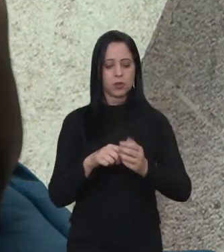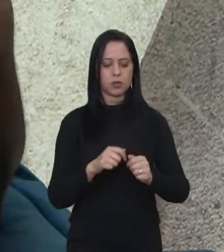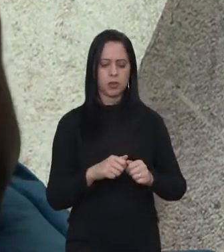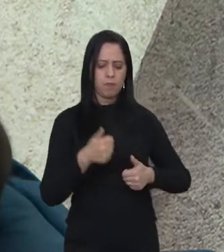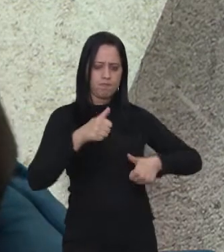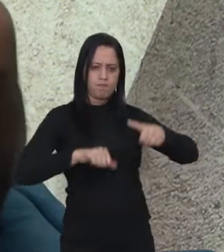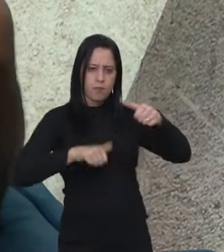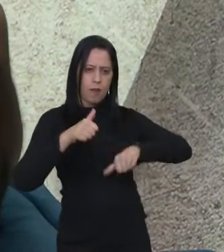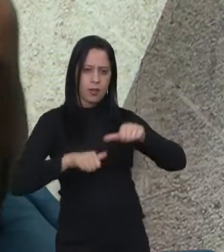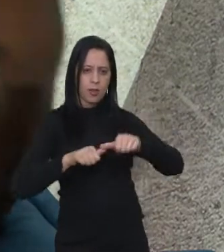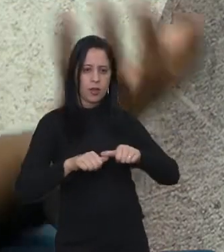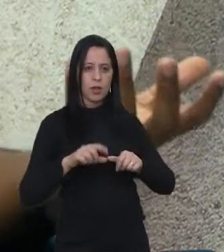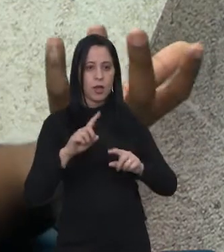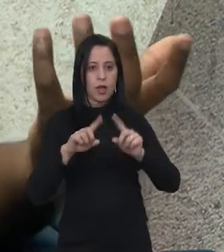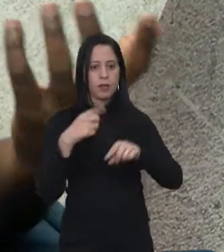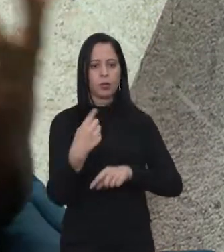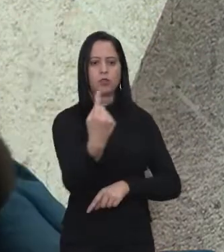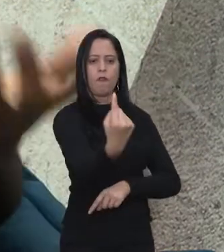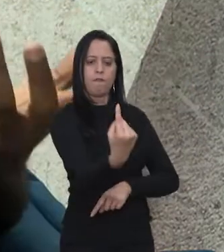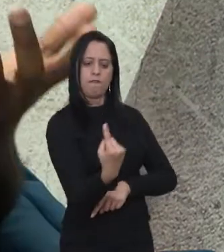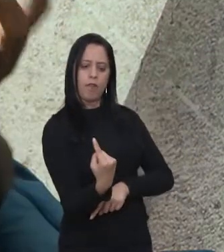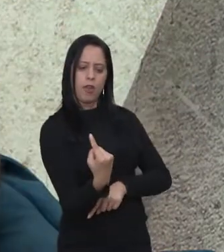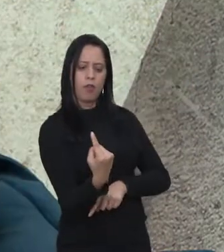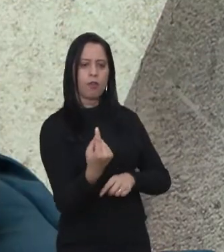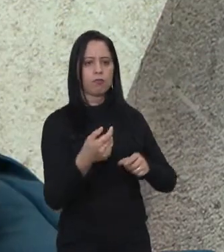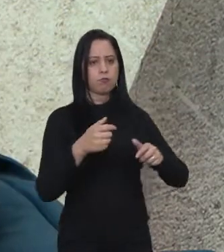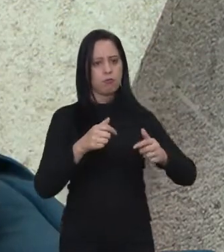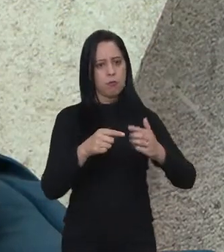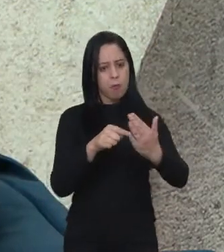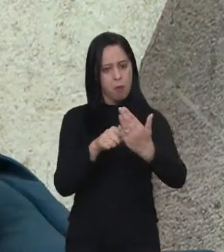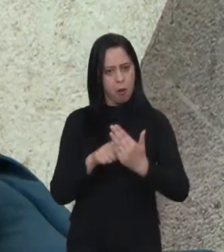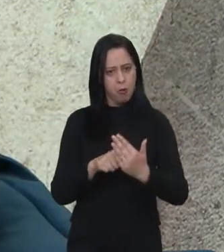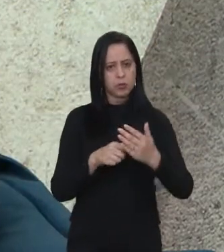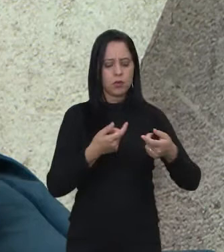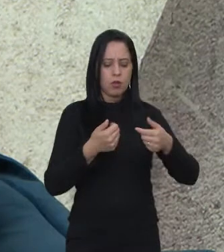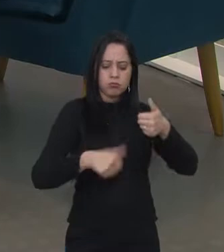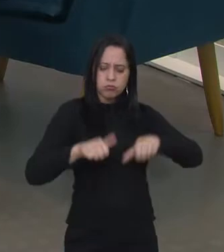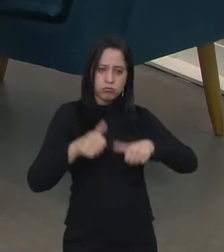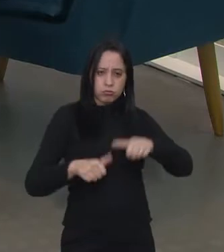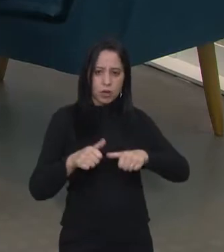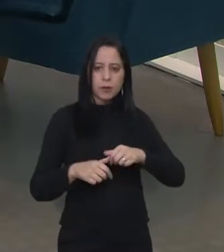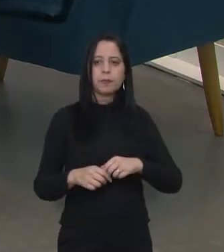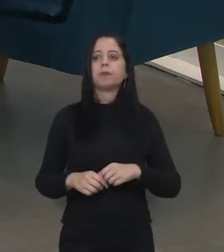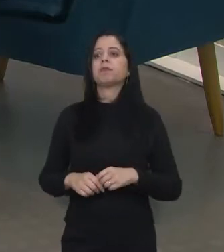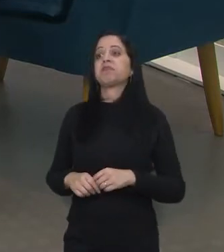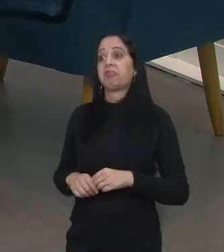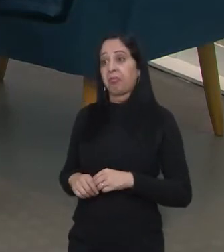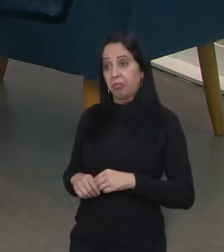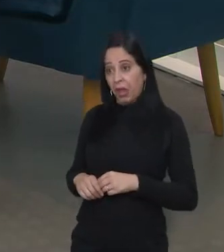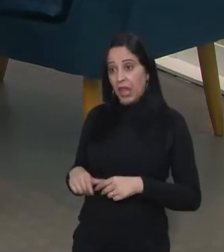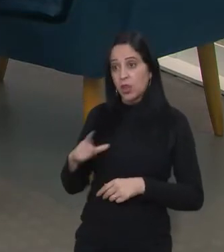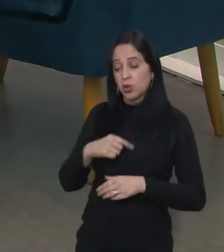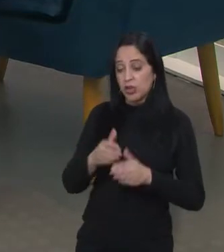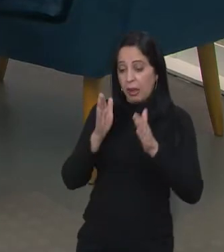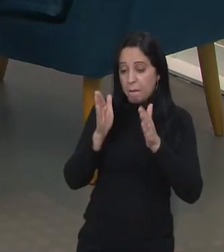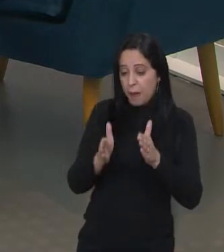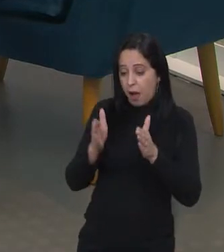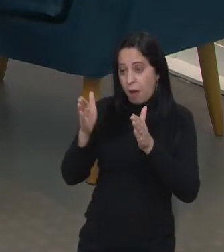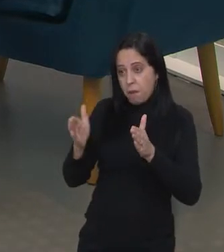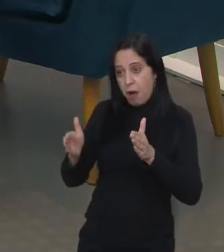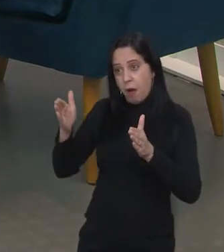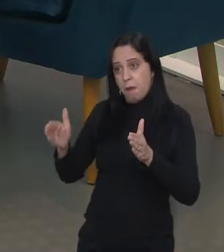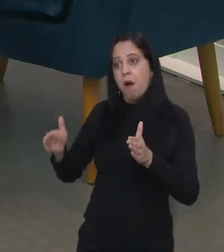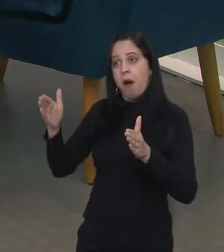parte, para ter os benefícios de toda a trilha do Nexus. Então, ou seja, a gente tem aí todo um processo